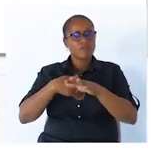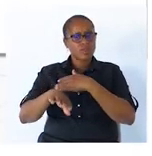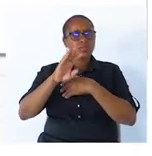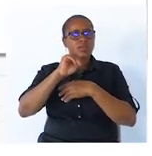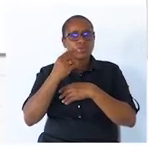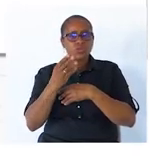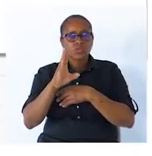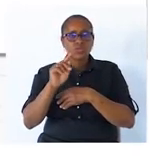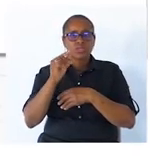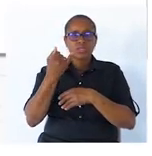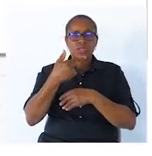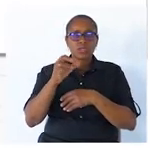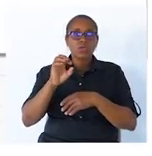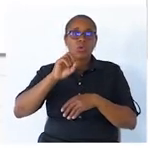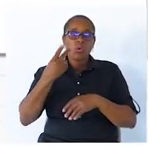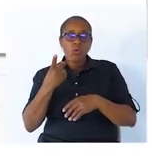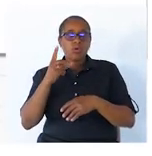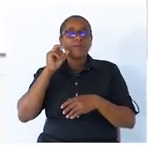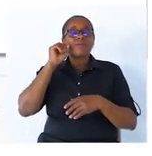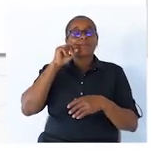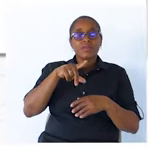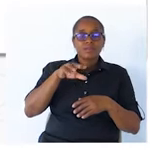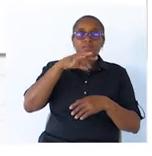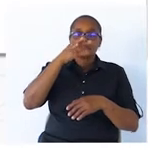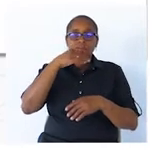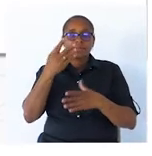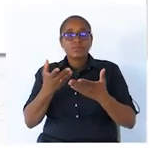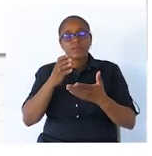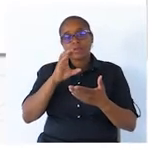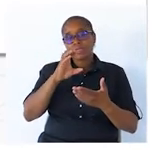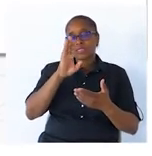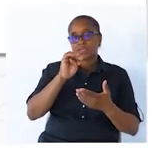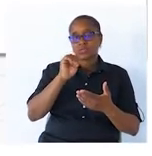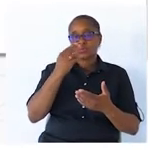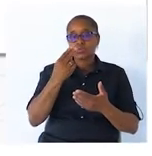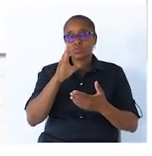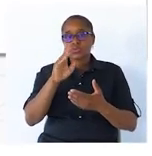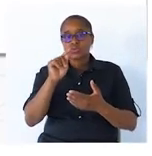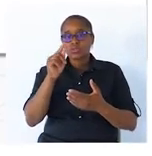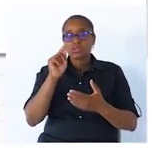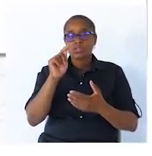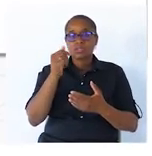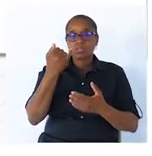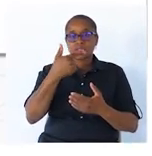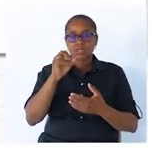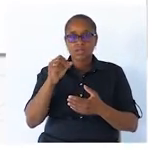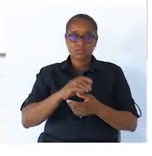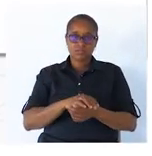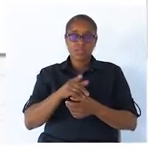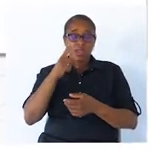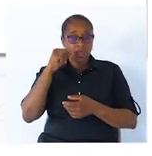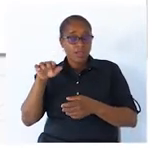sujeito ou aquilo que se diz acerca do sujeito. O sujeito pratica a ação.